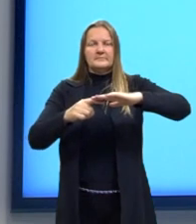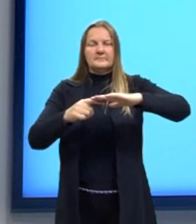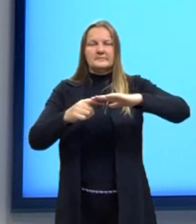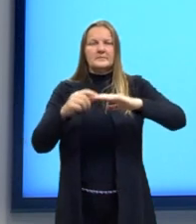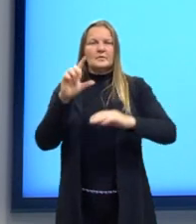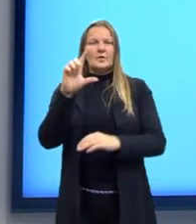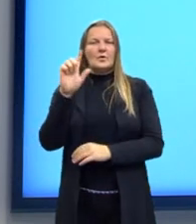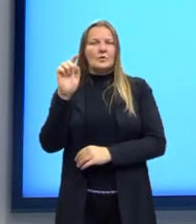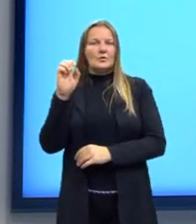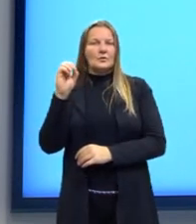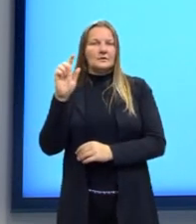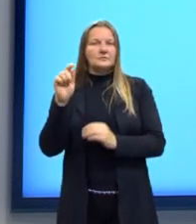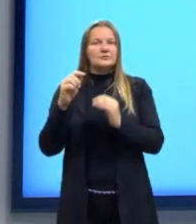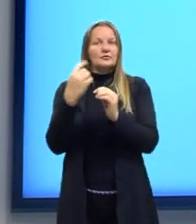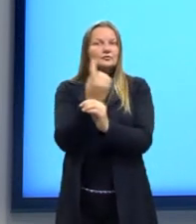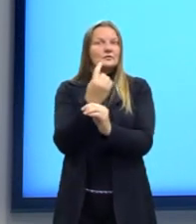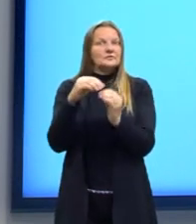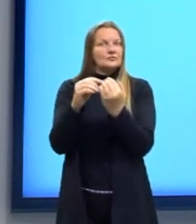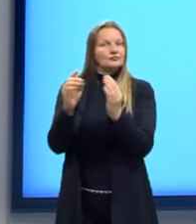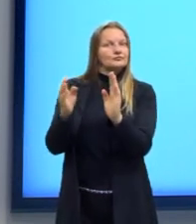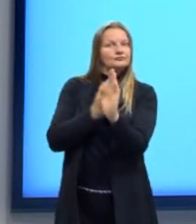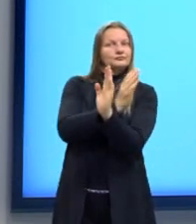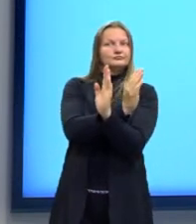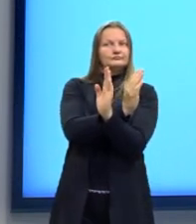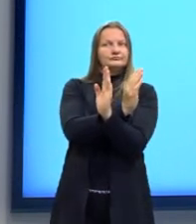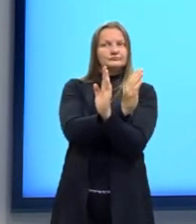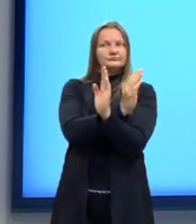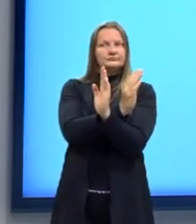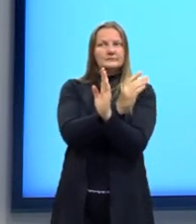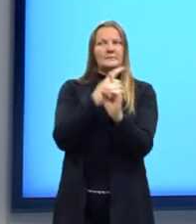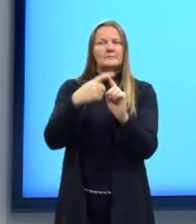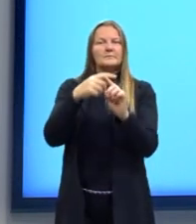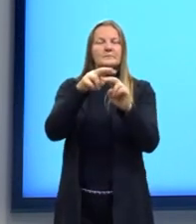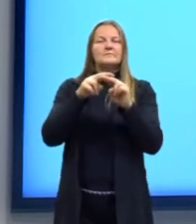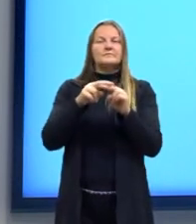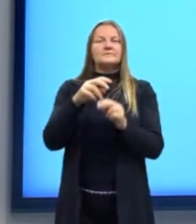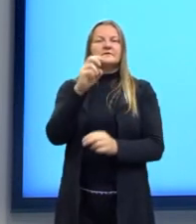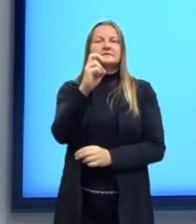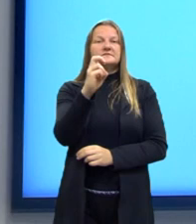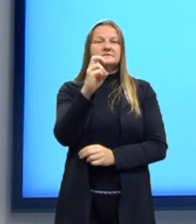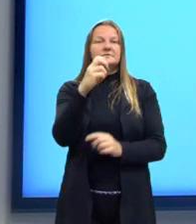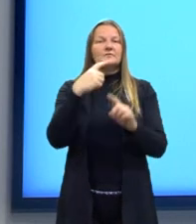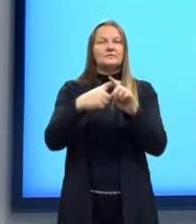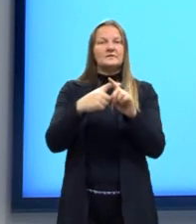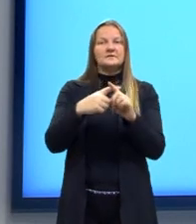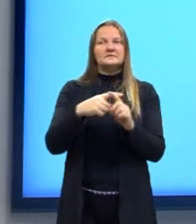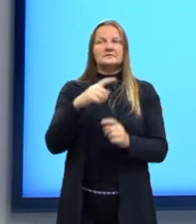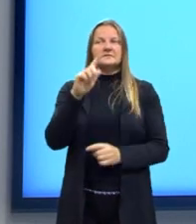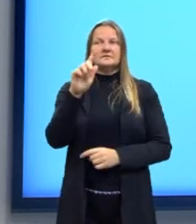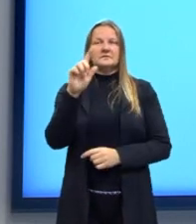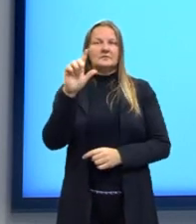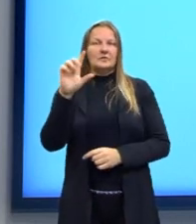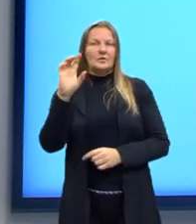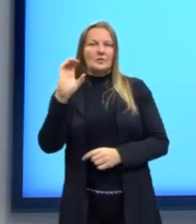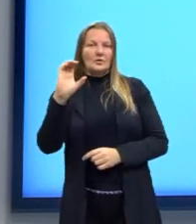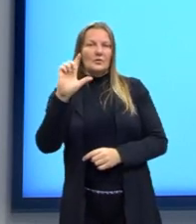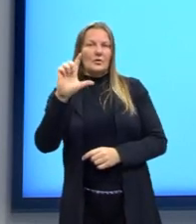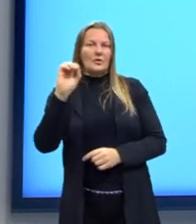logaritmo isolado em um dos lados da igualdade. Então nós tínhamos 5 vezes o log.